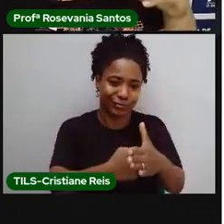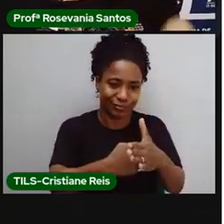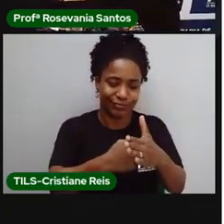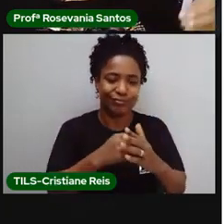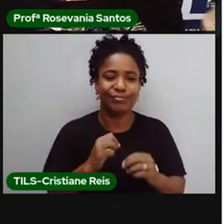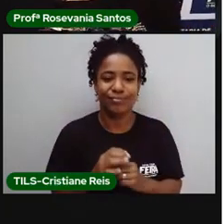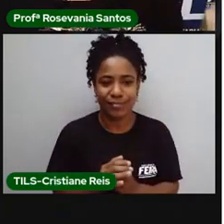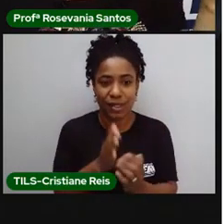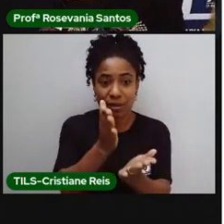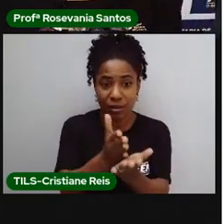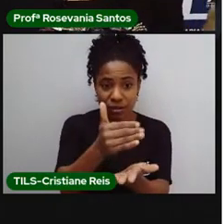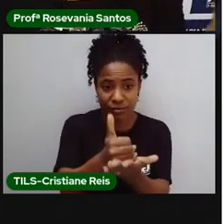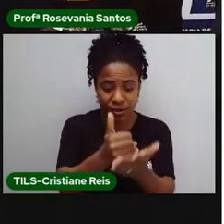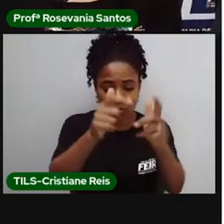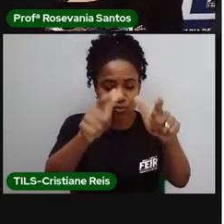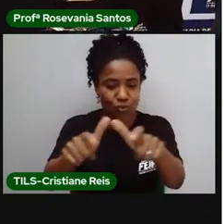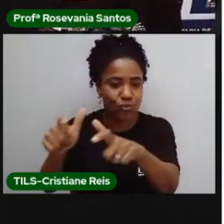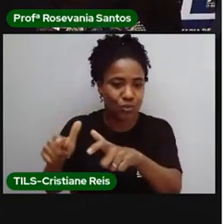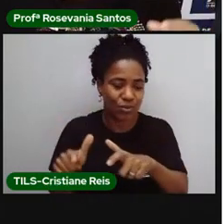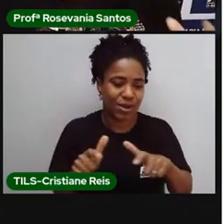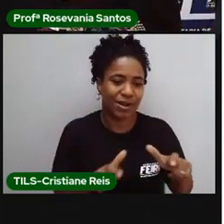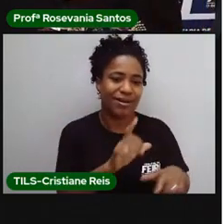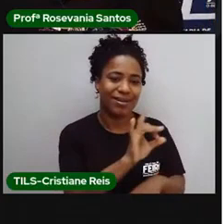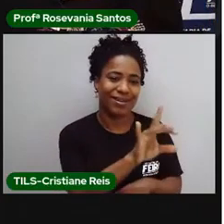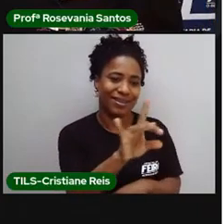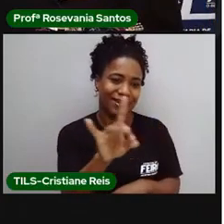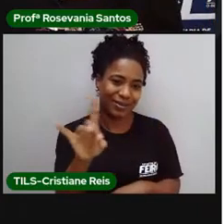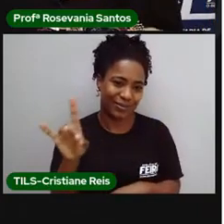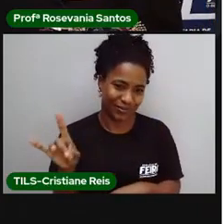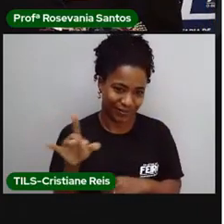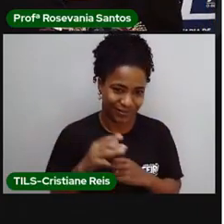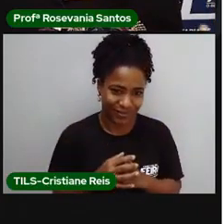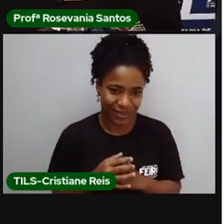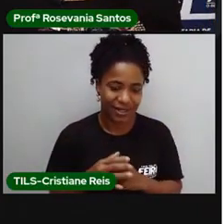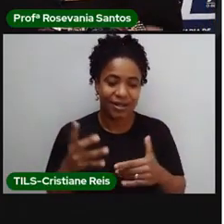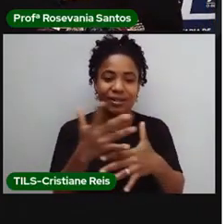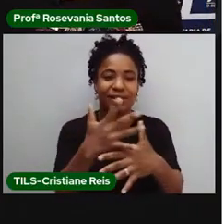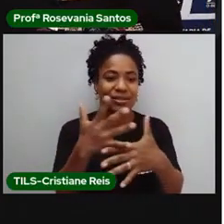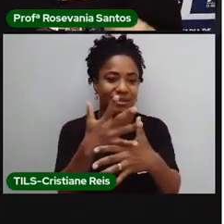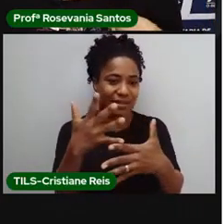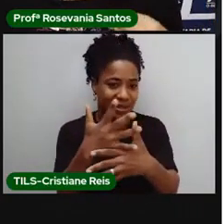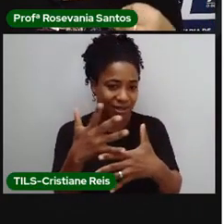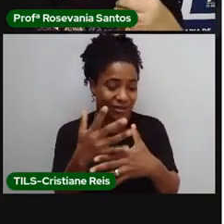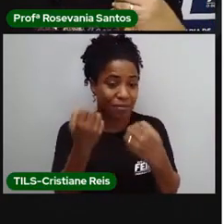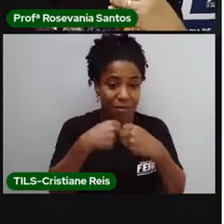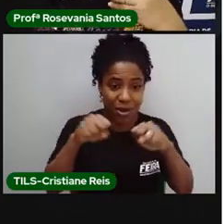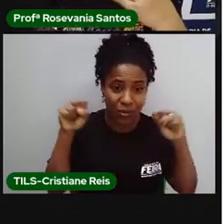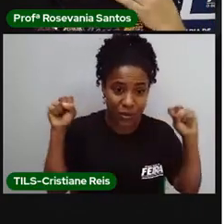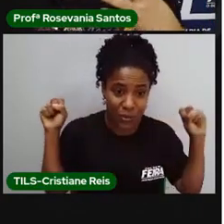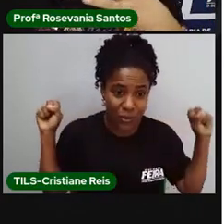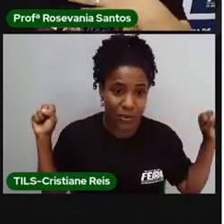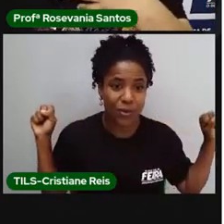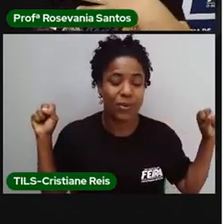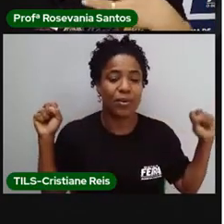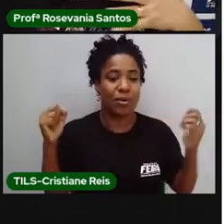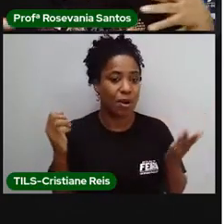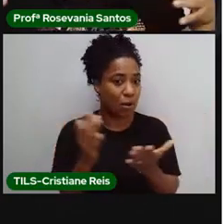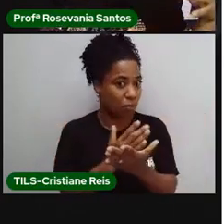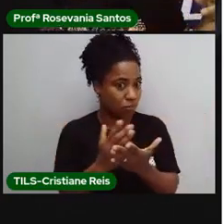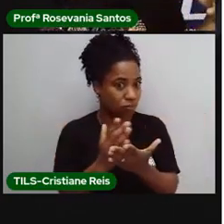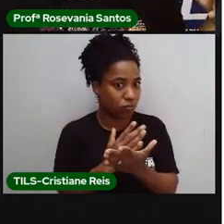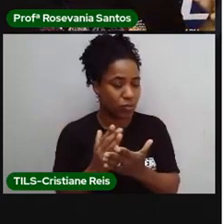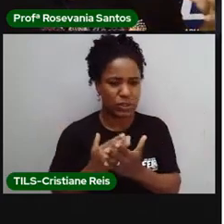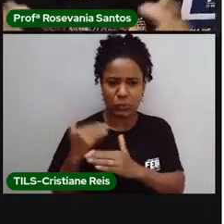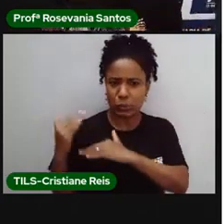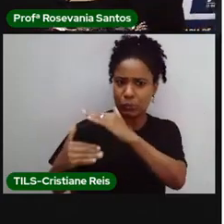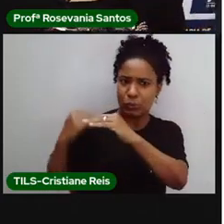ela se dá no território, no espaço. E aí, a gente vai ter cidades maiores, a gente vai ter que vão conseguir, que elas vão